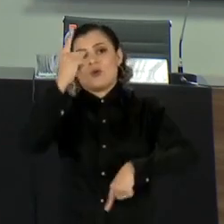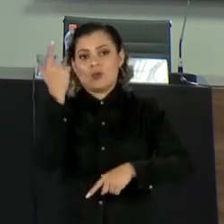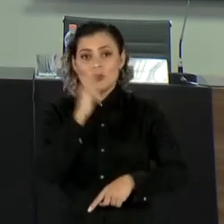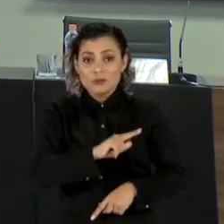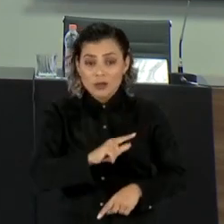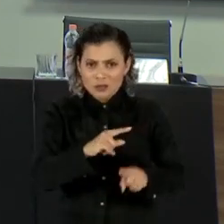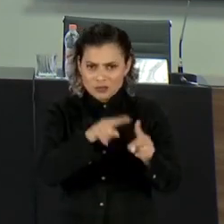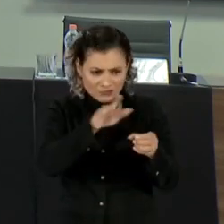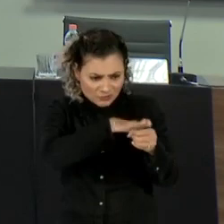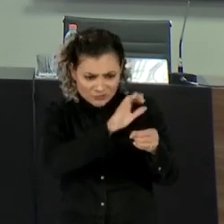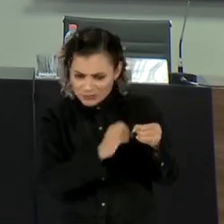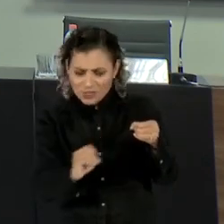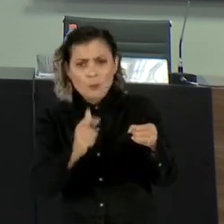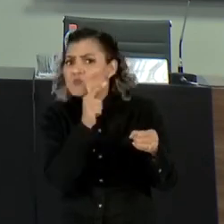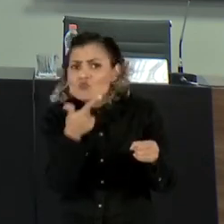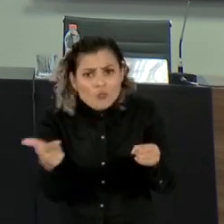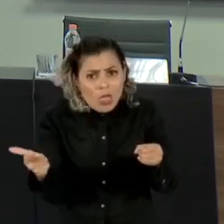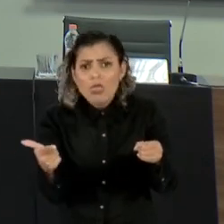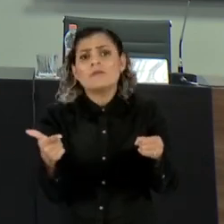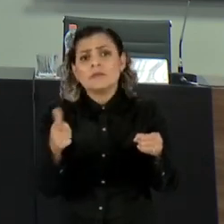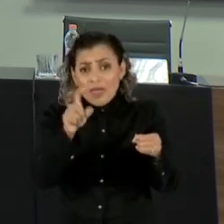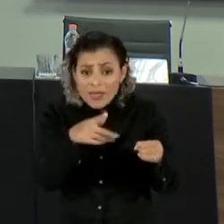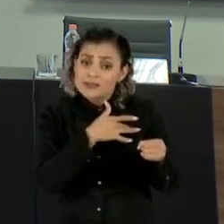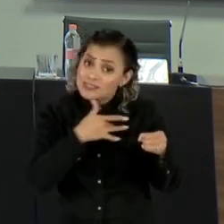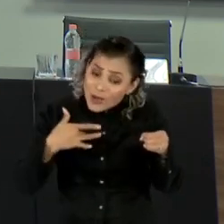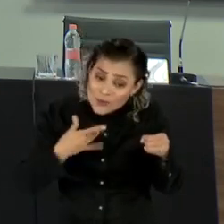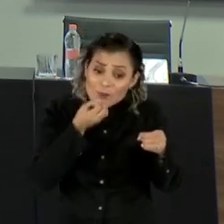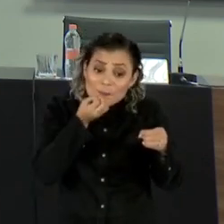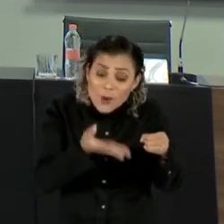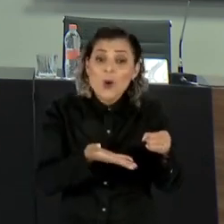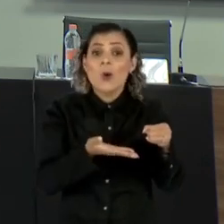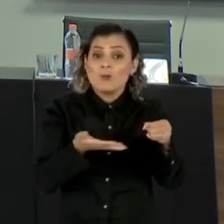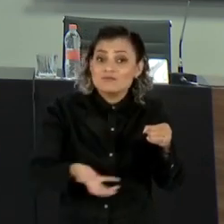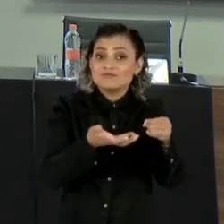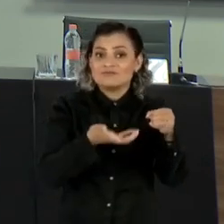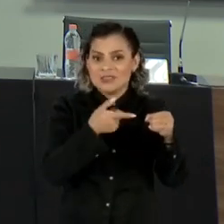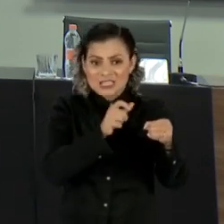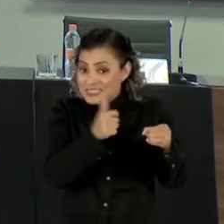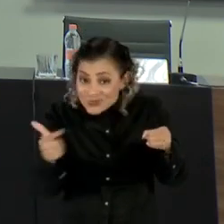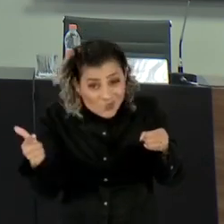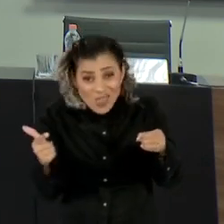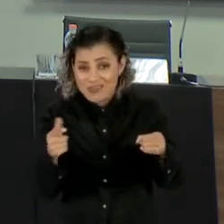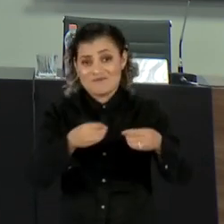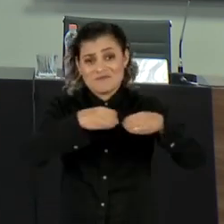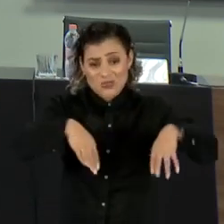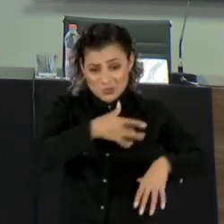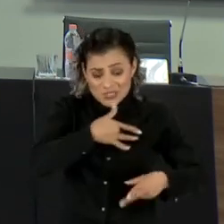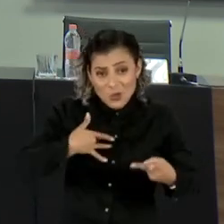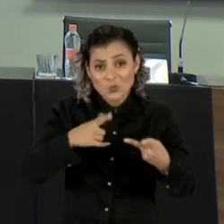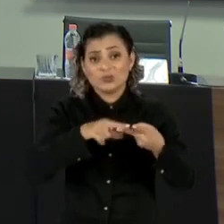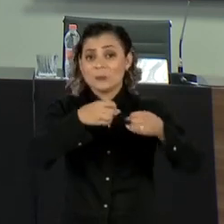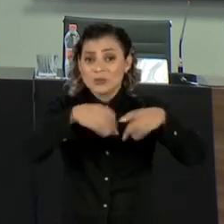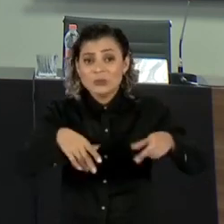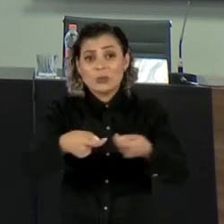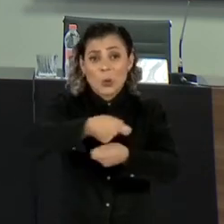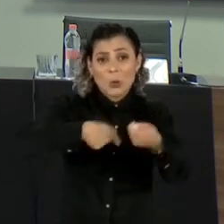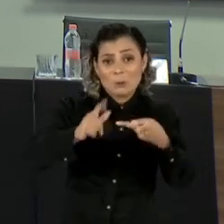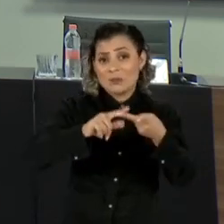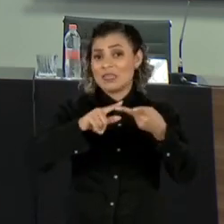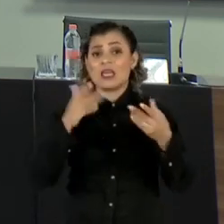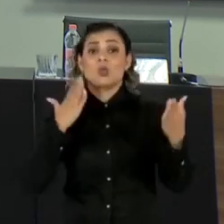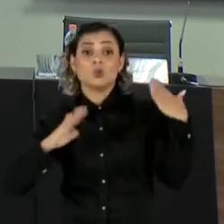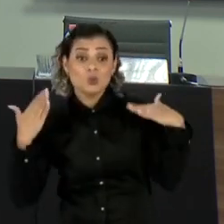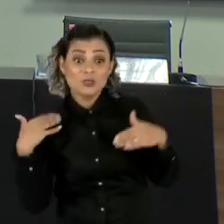a gente enxerga o saneamento na verdade como saúde, como obra de infraestrutura e está certo, é isso que tem que ser enxergado. Mas o saneamento pode trazer melhorias para o